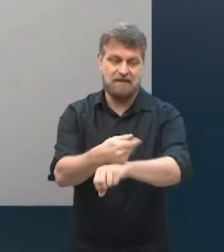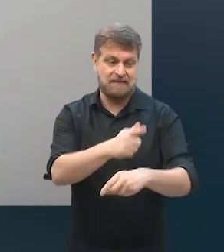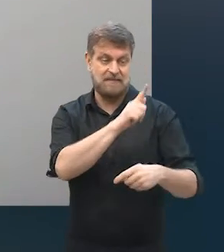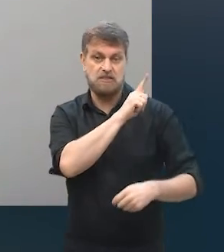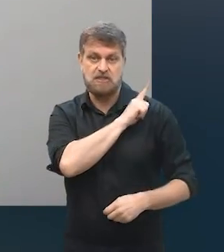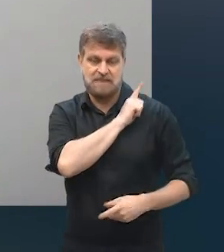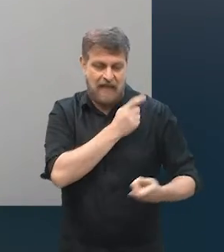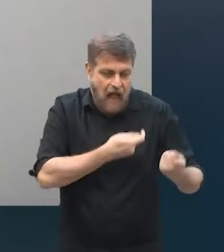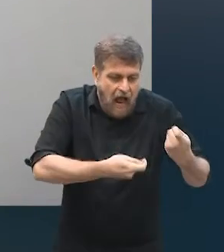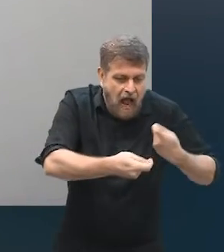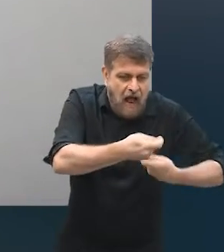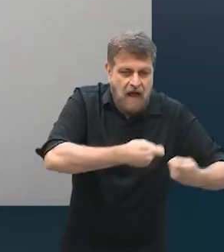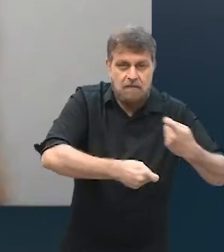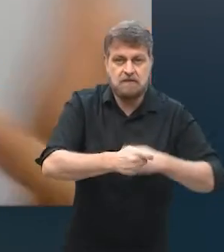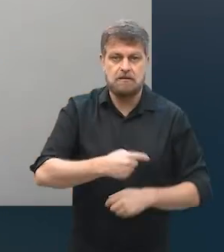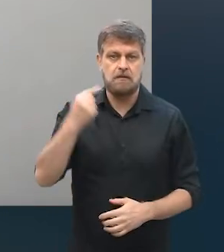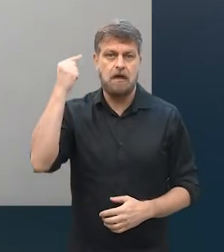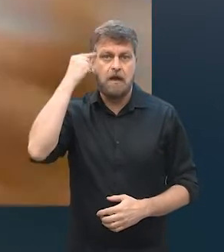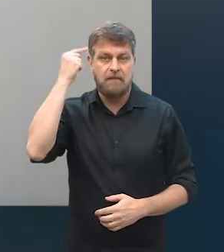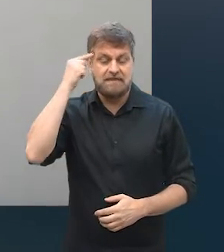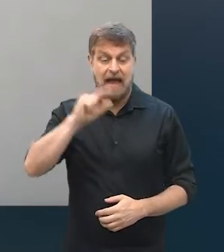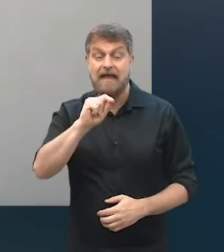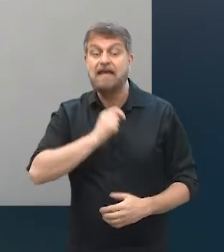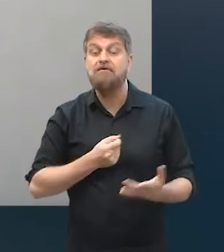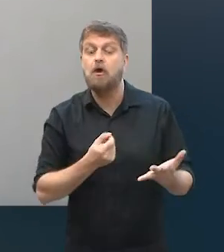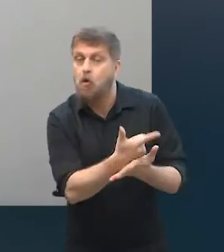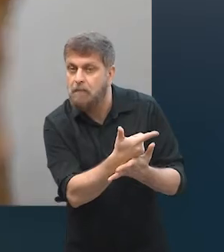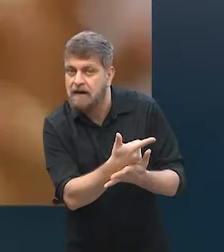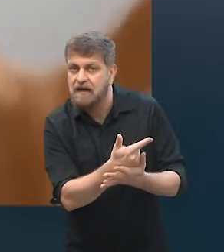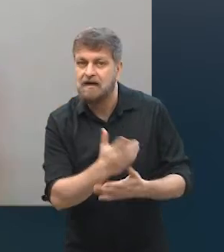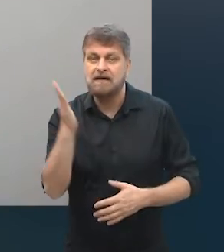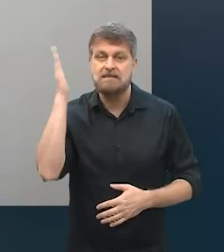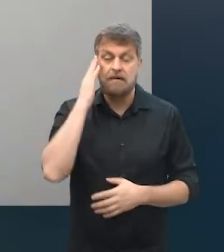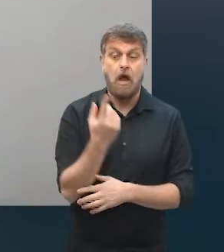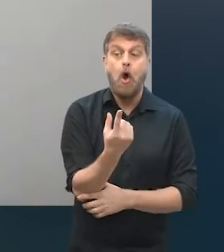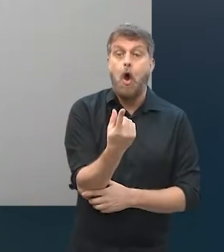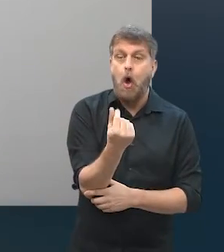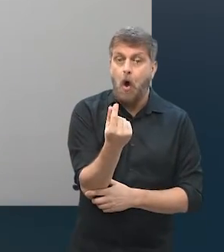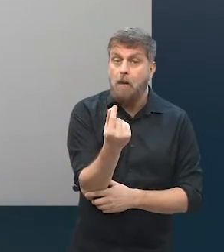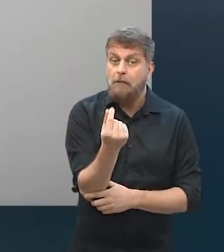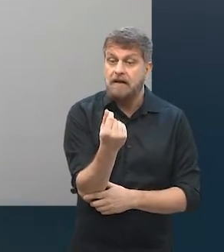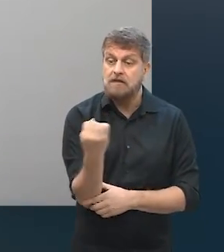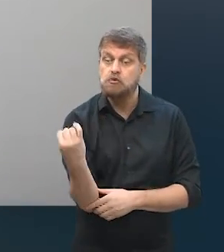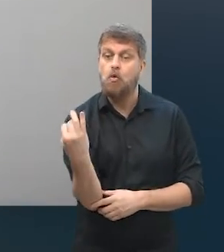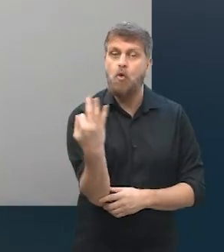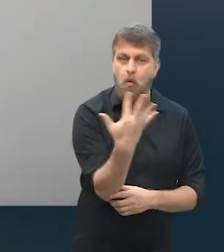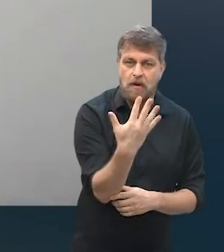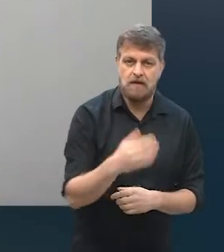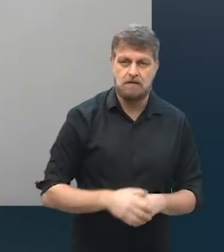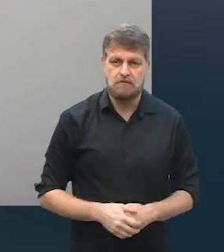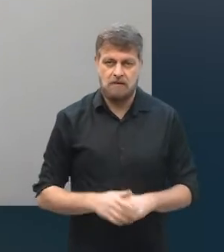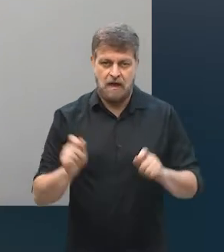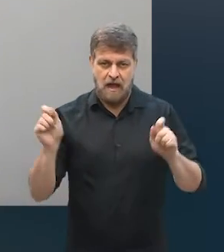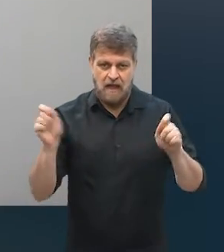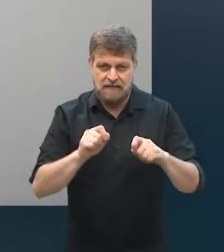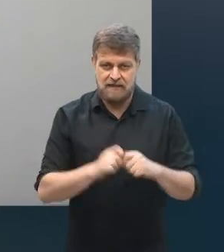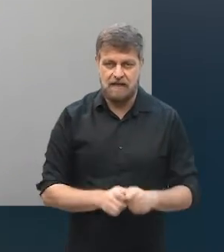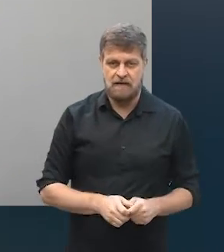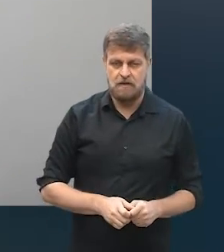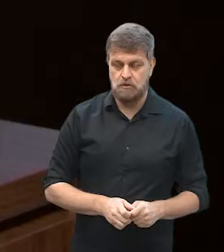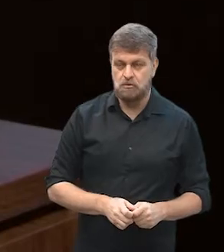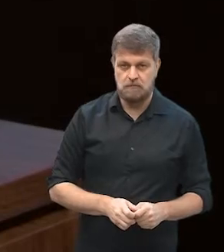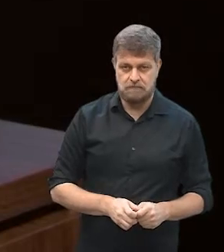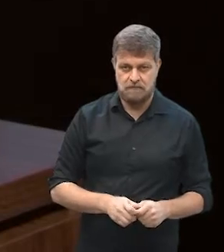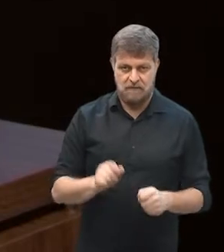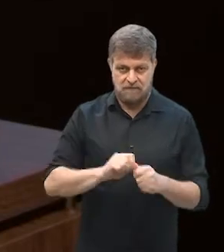entender que precisa pensar num público-alvo, entender qual preço que eu vou colocar, se eu posso aumentar mais, se eu estou entregando mais